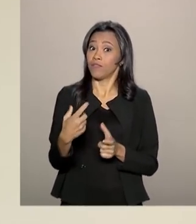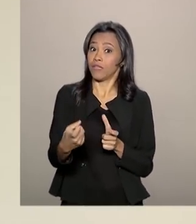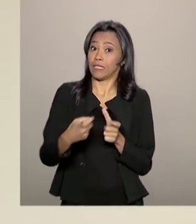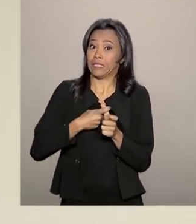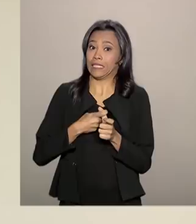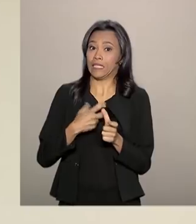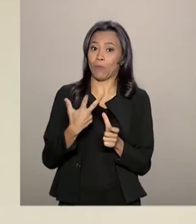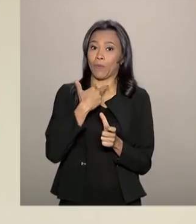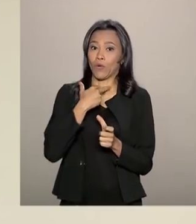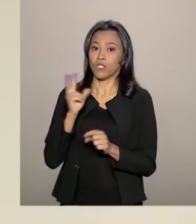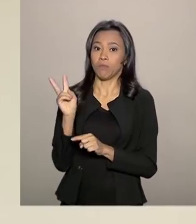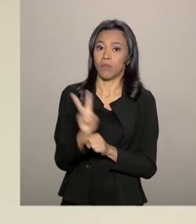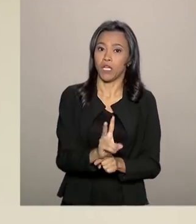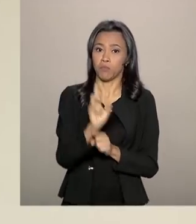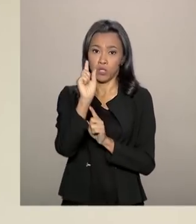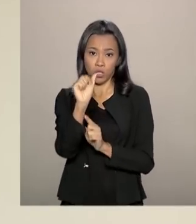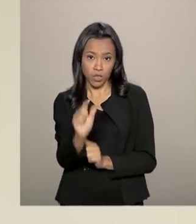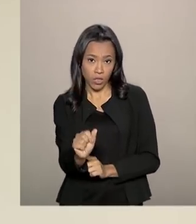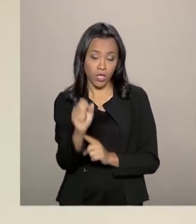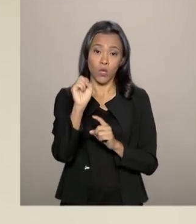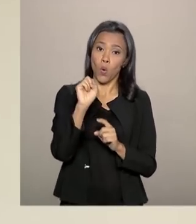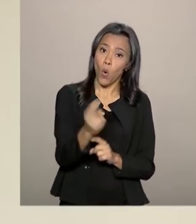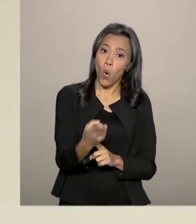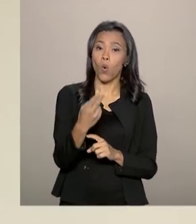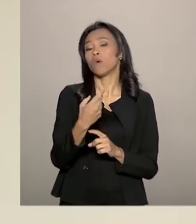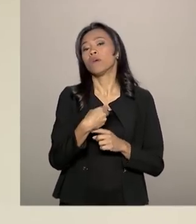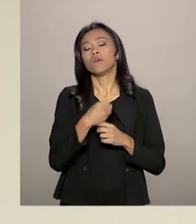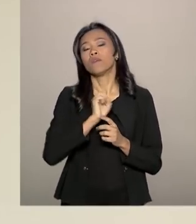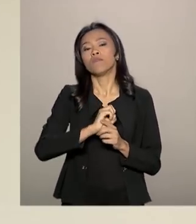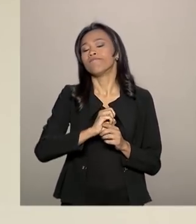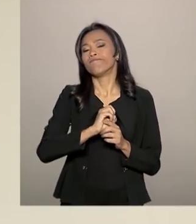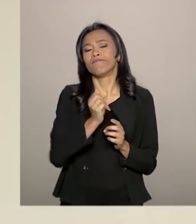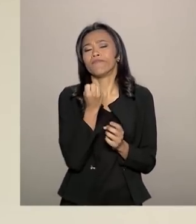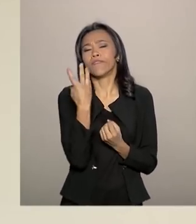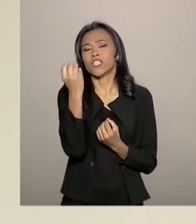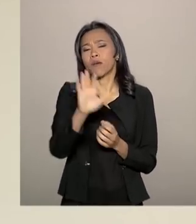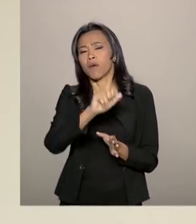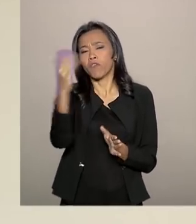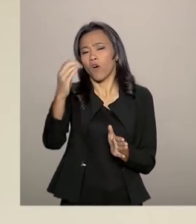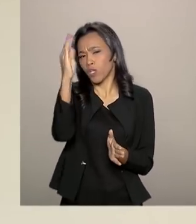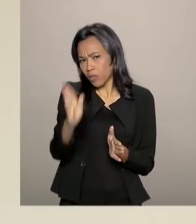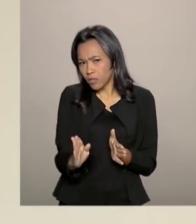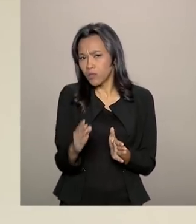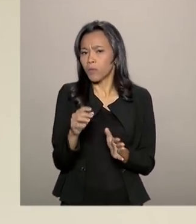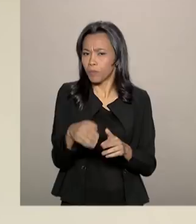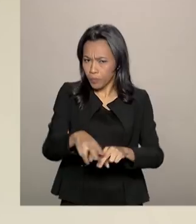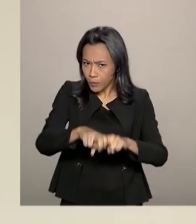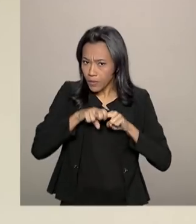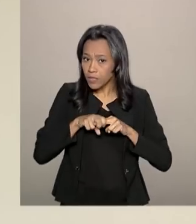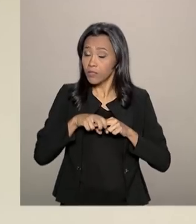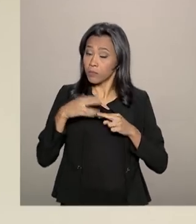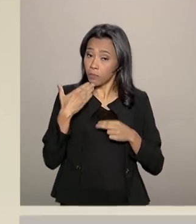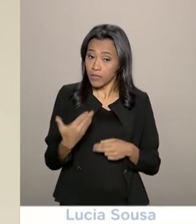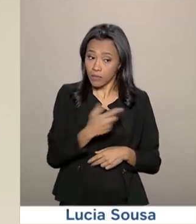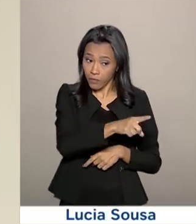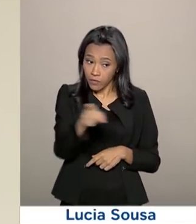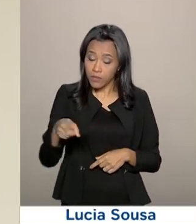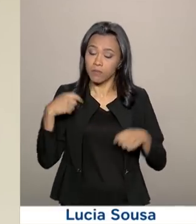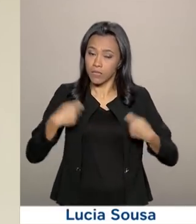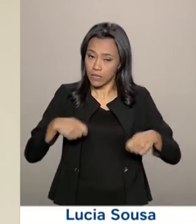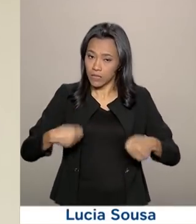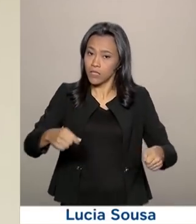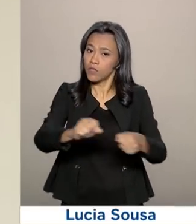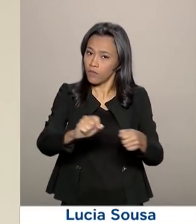de fazer financiamentos e até mesmo de deixar o país. Por isso, especialistas recomendam que os contribuintes façam a